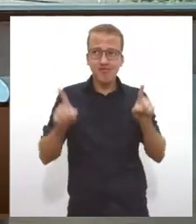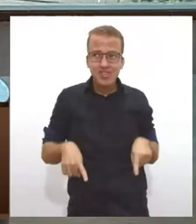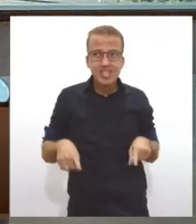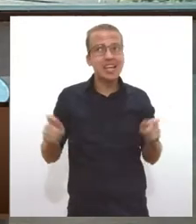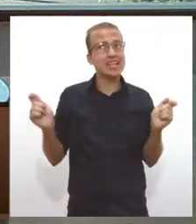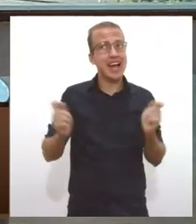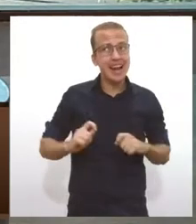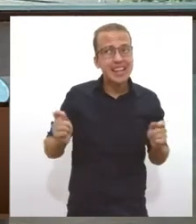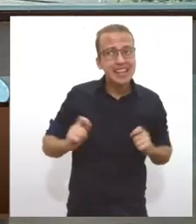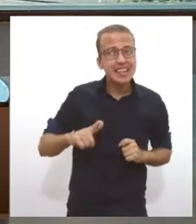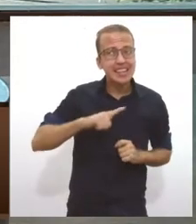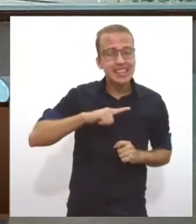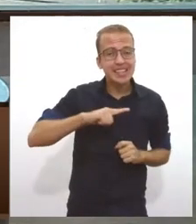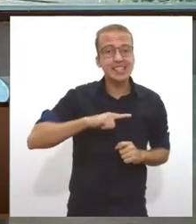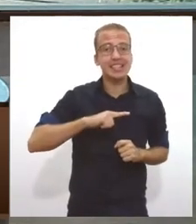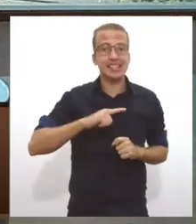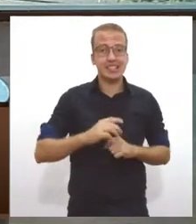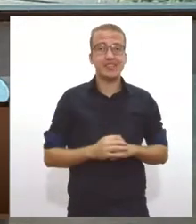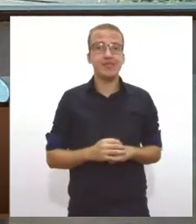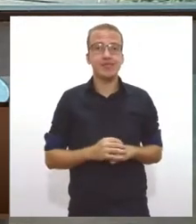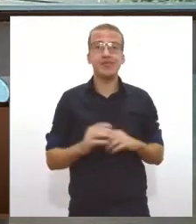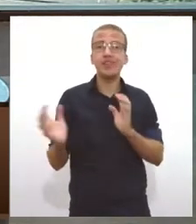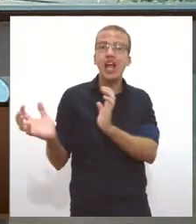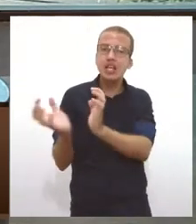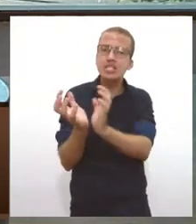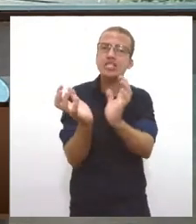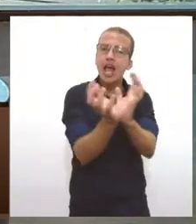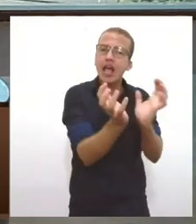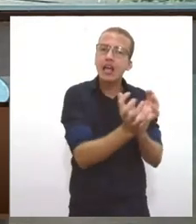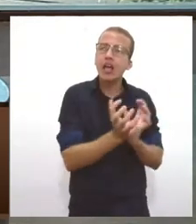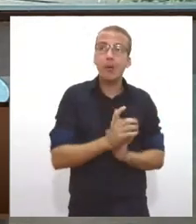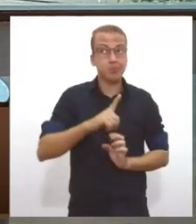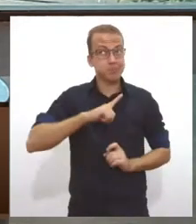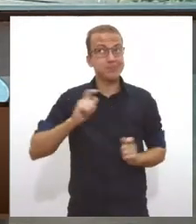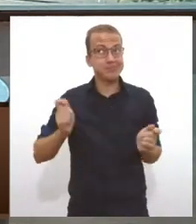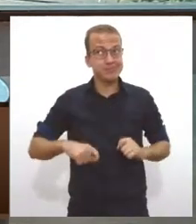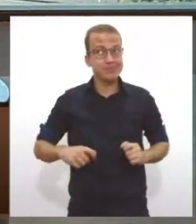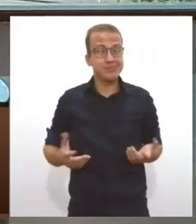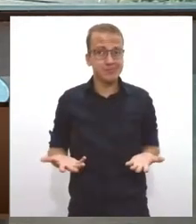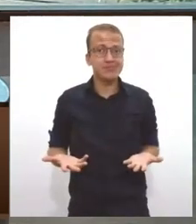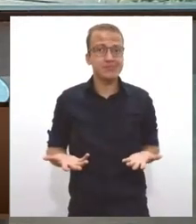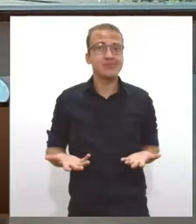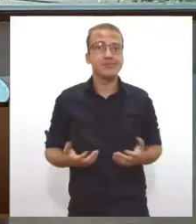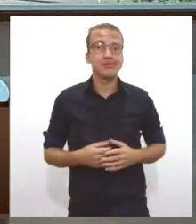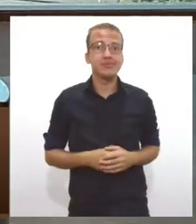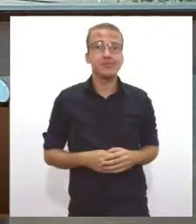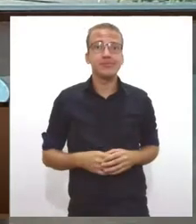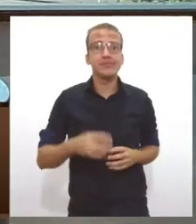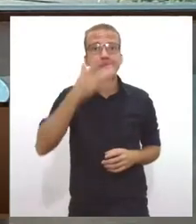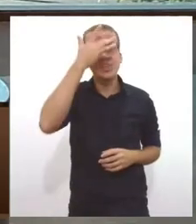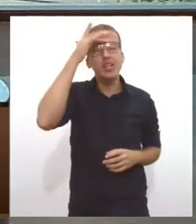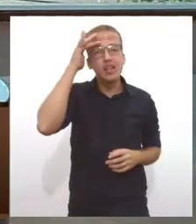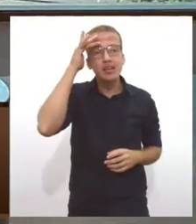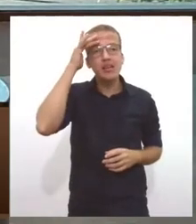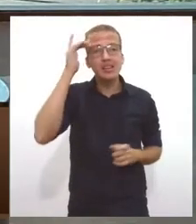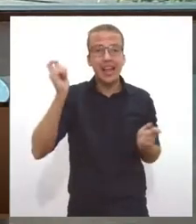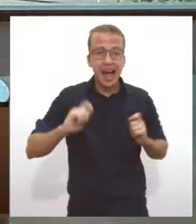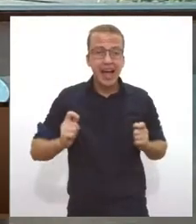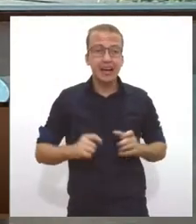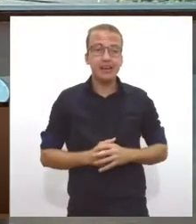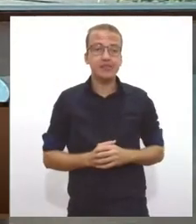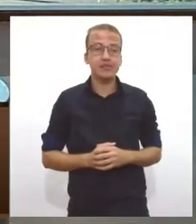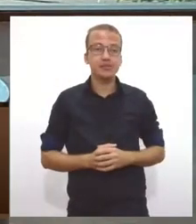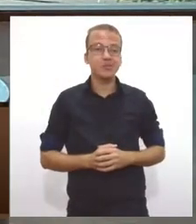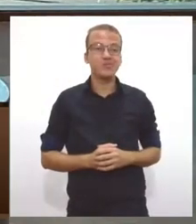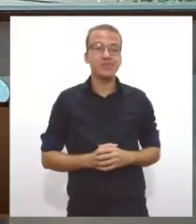só porque tem equipes. equipes, né? Preparados para eu diga no sentido realmente efetivo. Pessoas suficientes Não só estrutura, né? Para... Essa